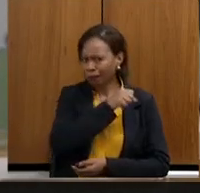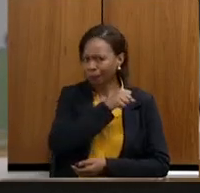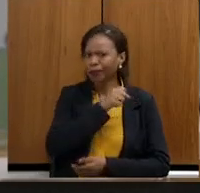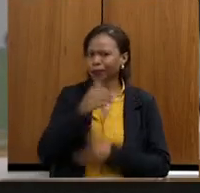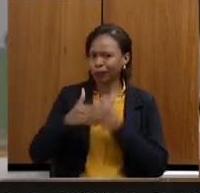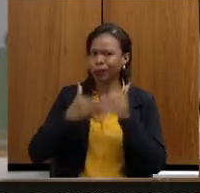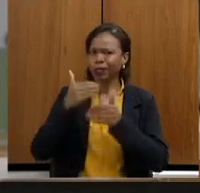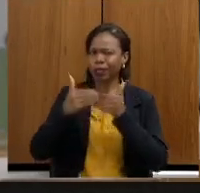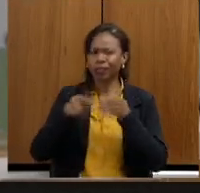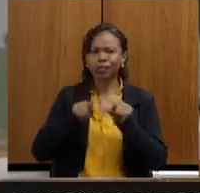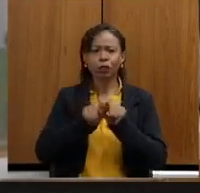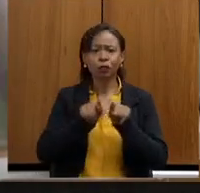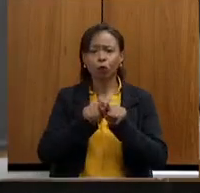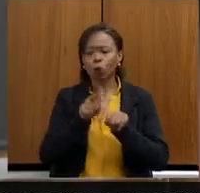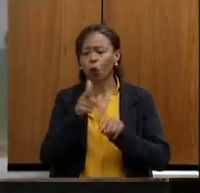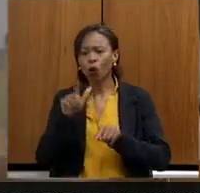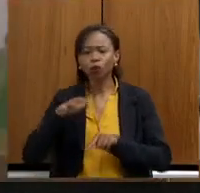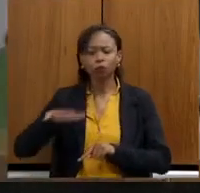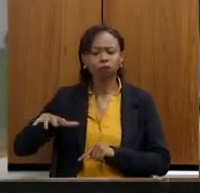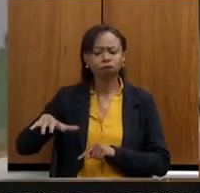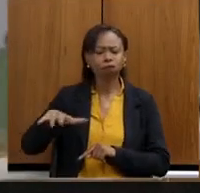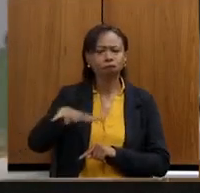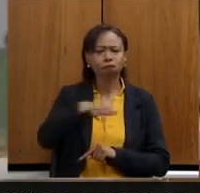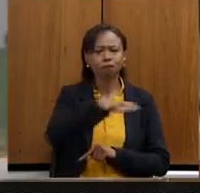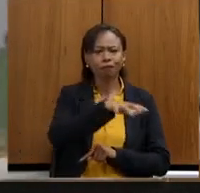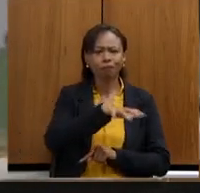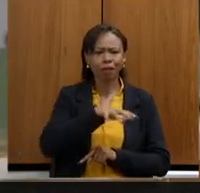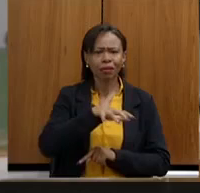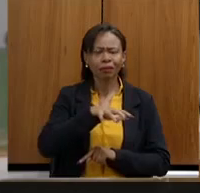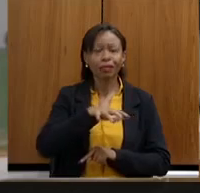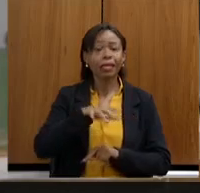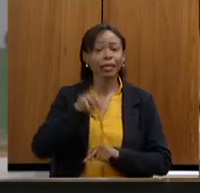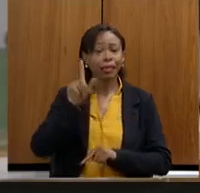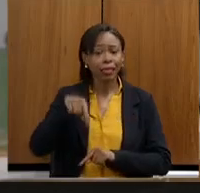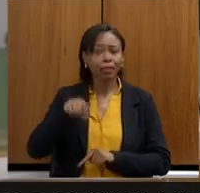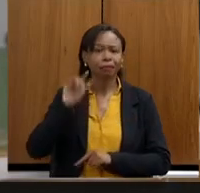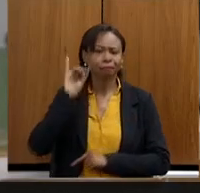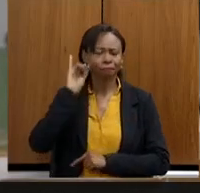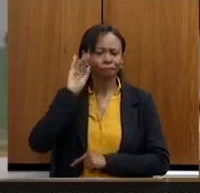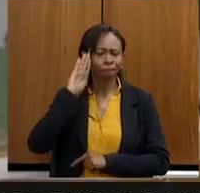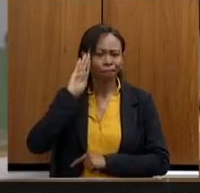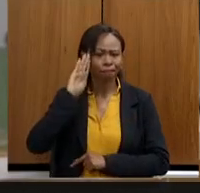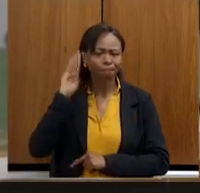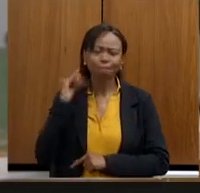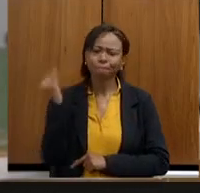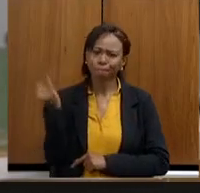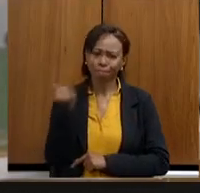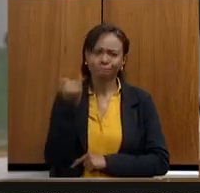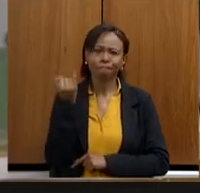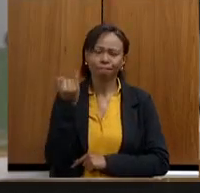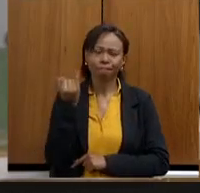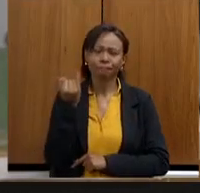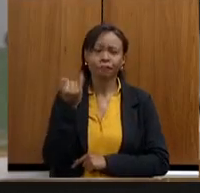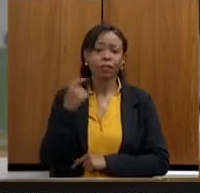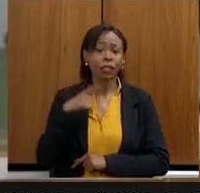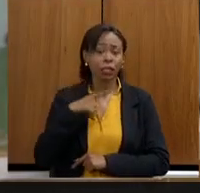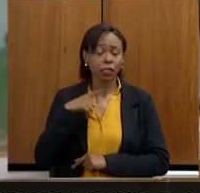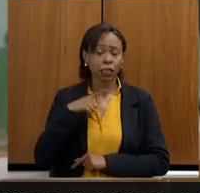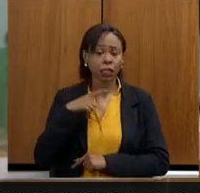centralizadas, que são muito importantes. Hoje, nós temos várias